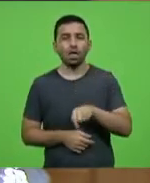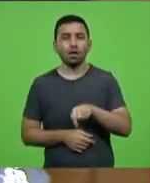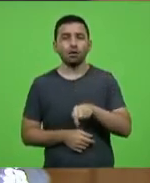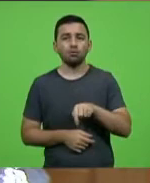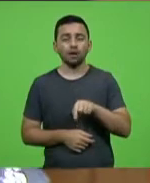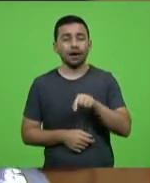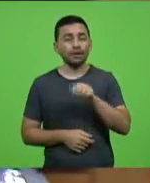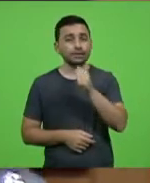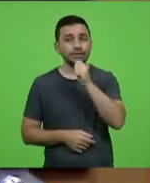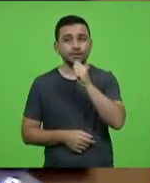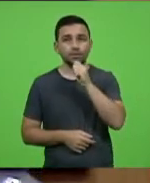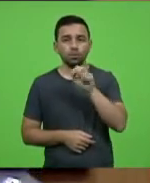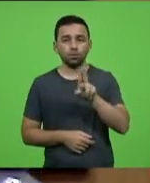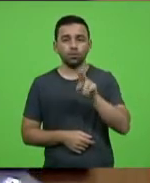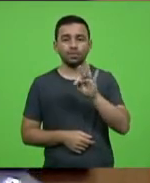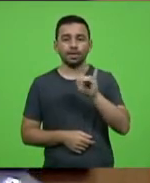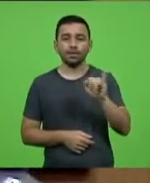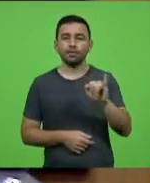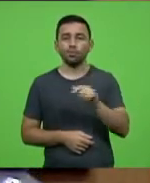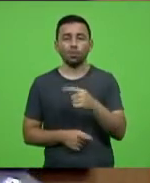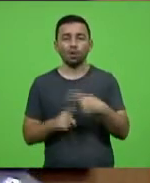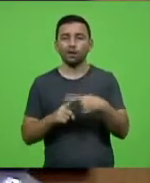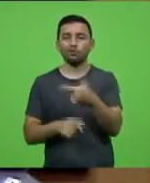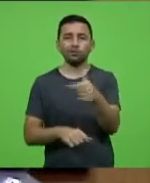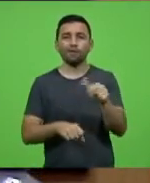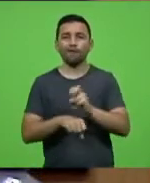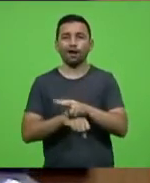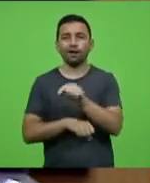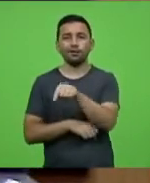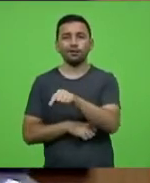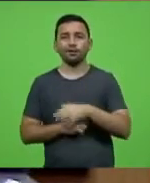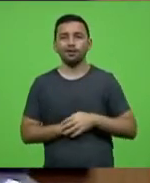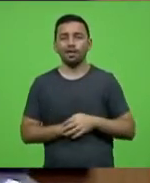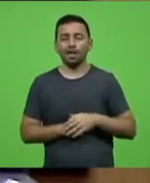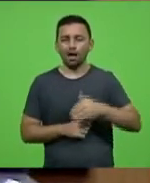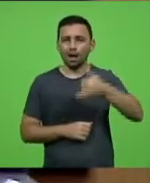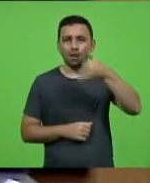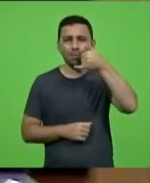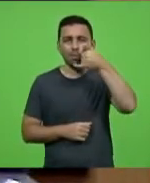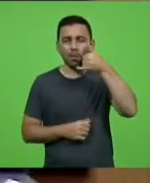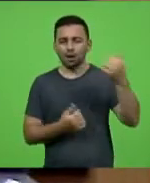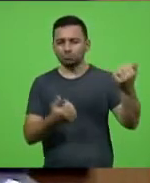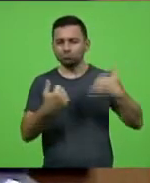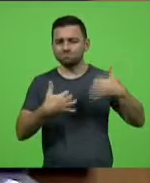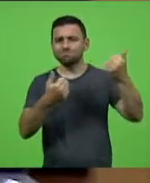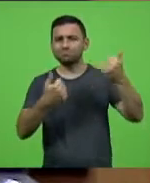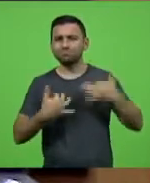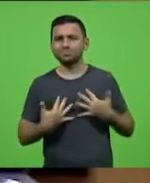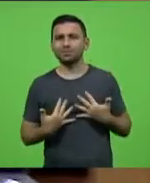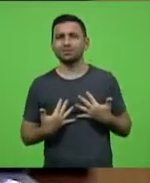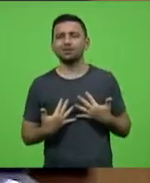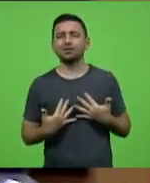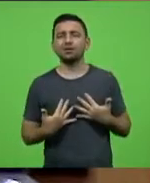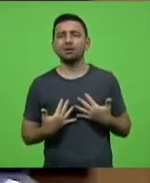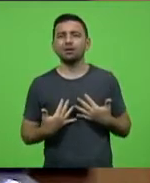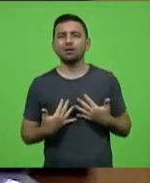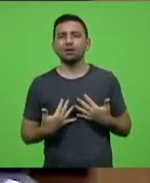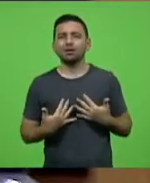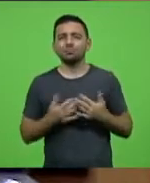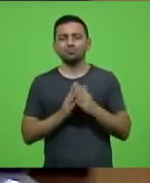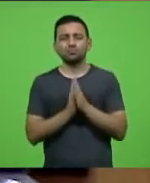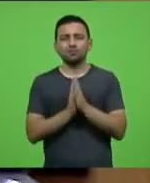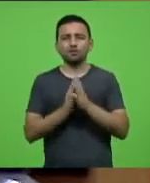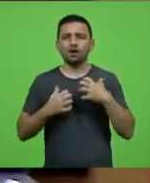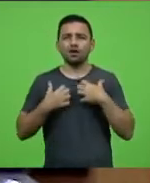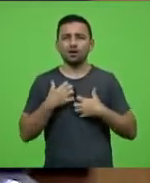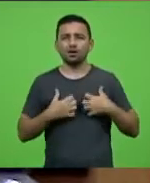UTI, não tem vaga para a UTI. Com um áudio desesperado, doutor Maurício, como eles me